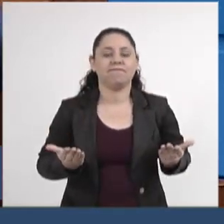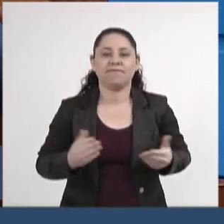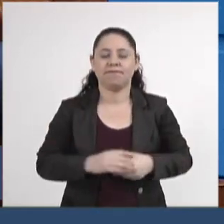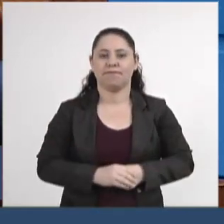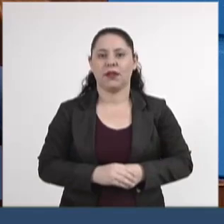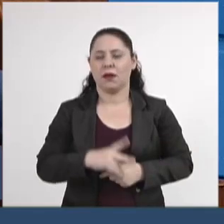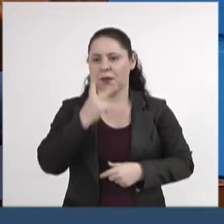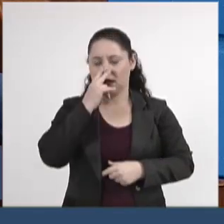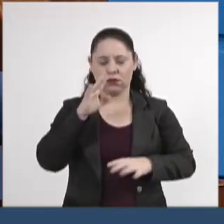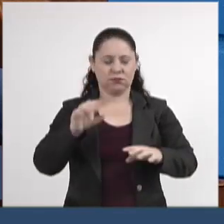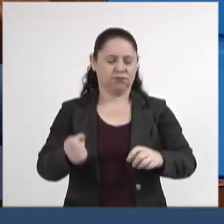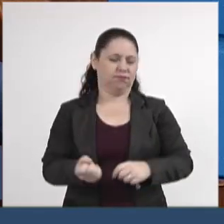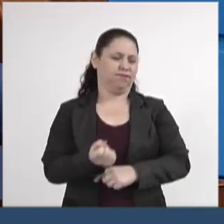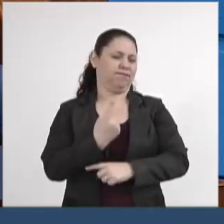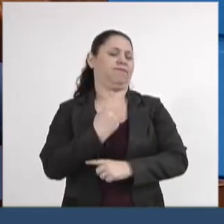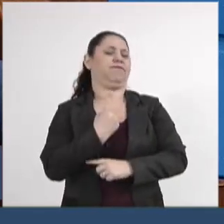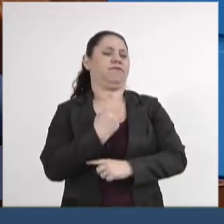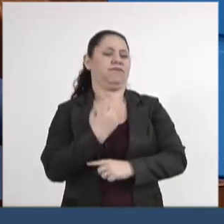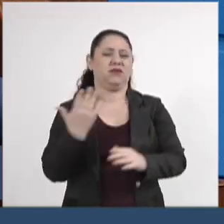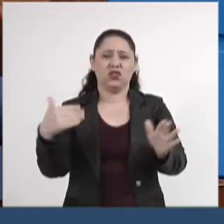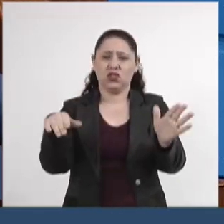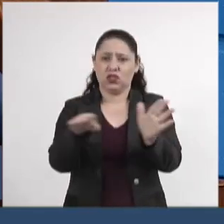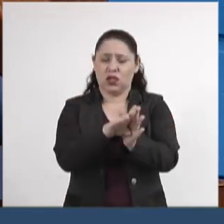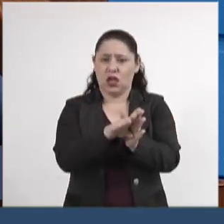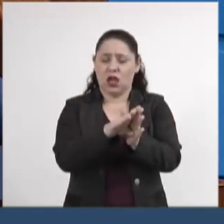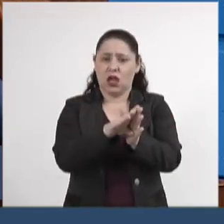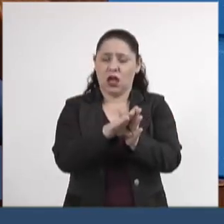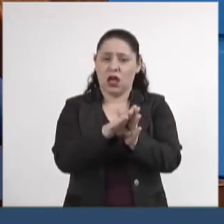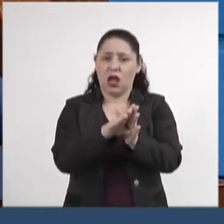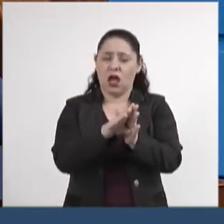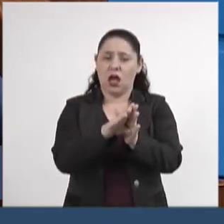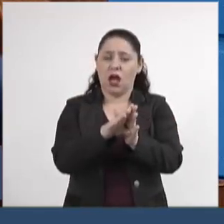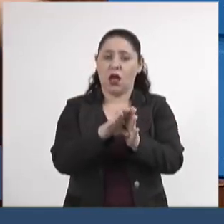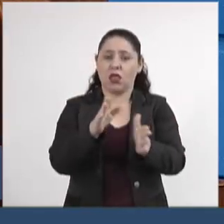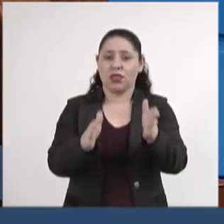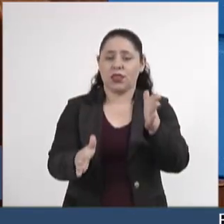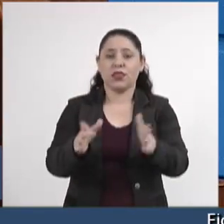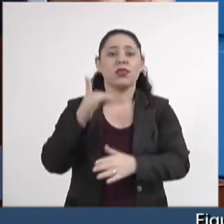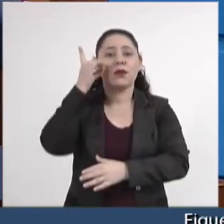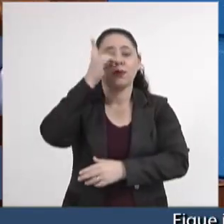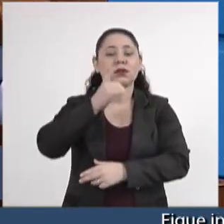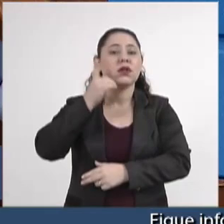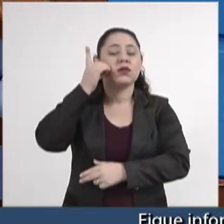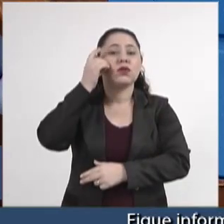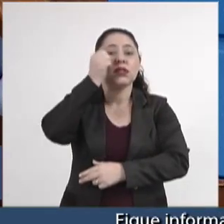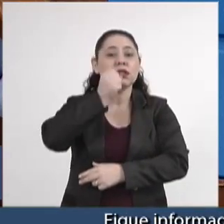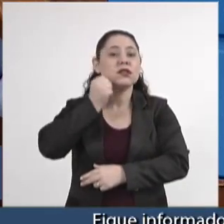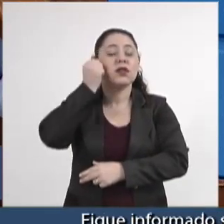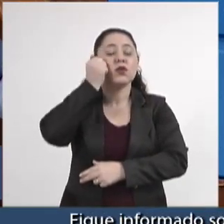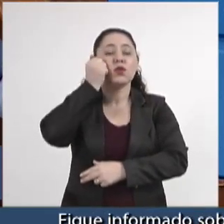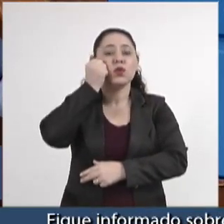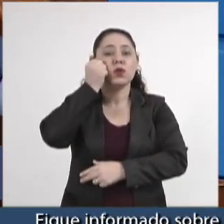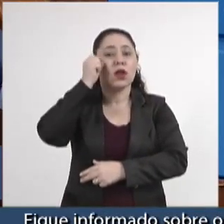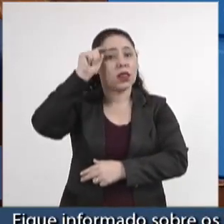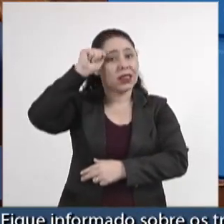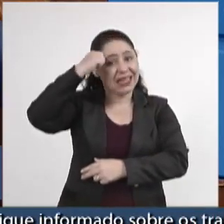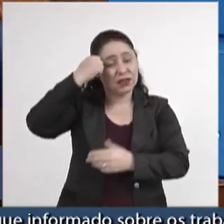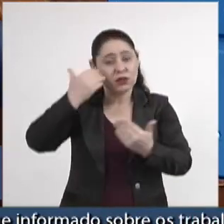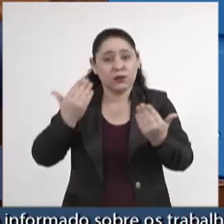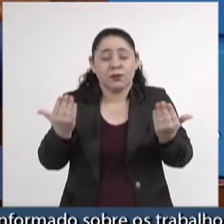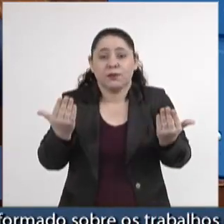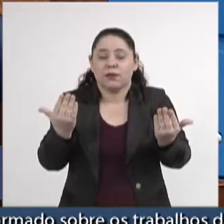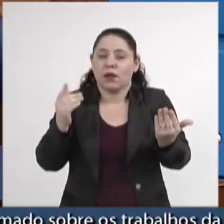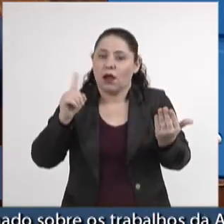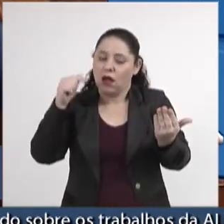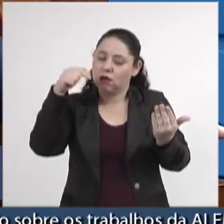Causa estranheza, chegar num parlamento e encontrar um deputado ou um senador negro. E,